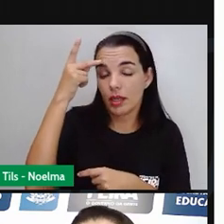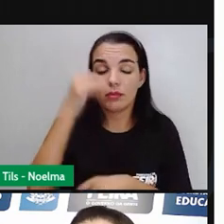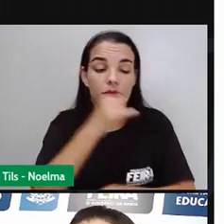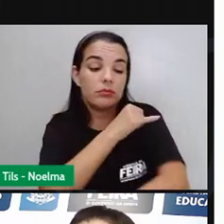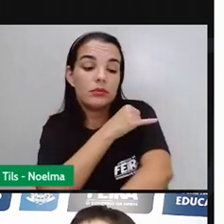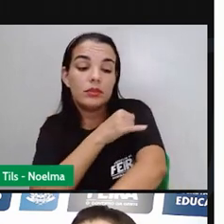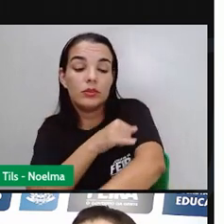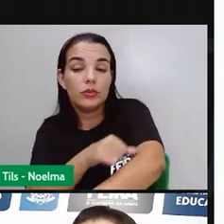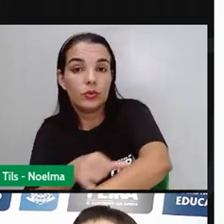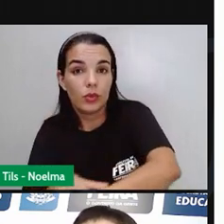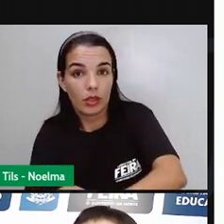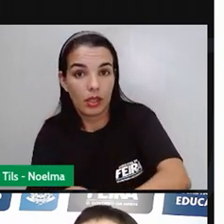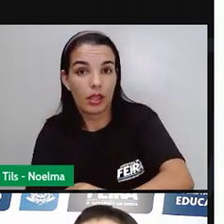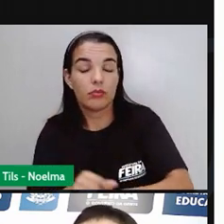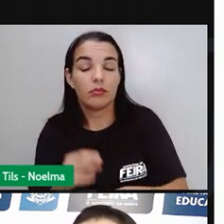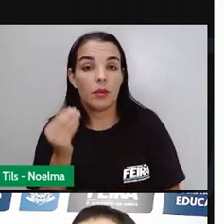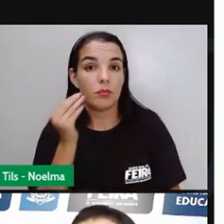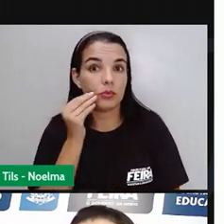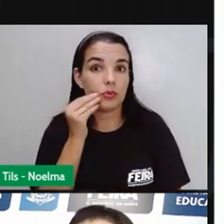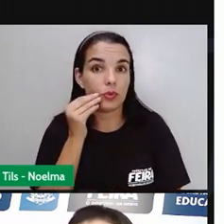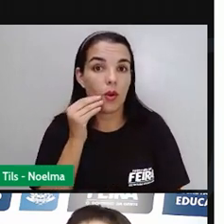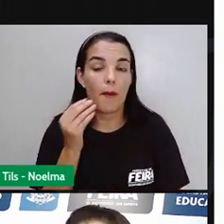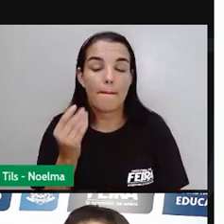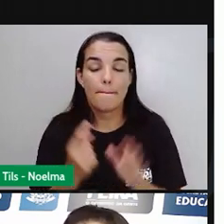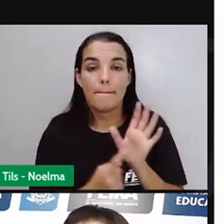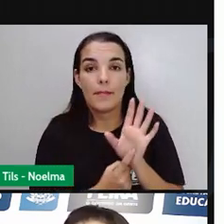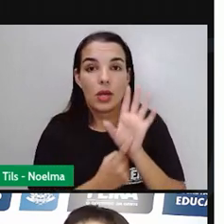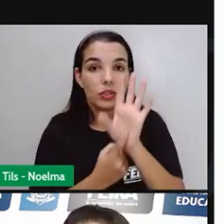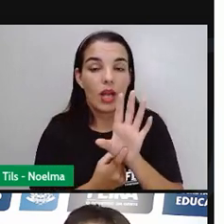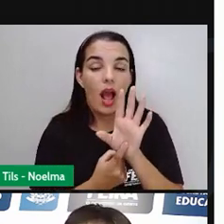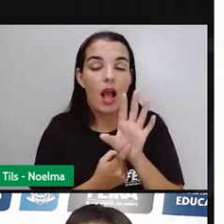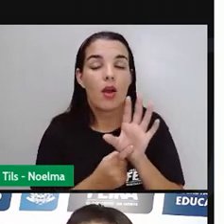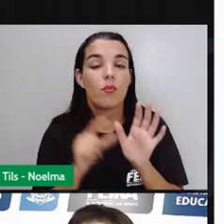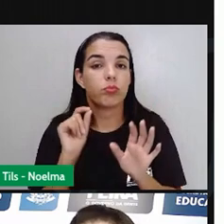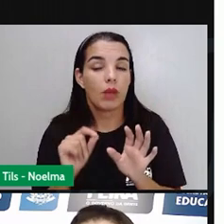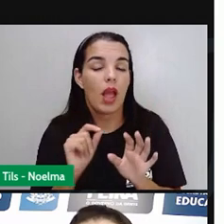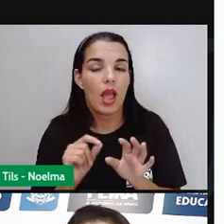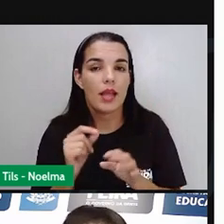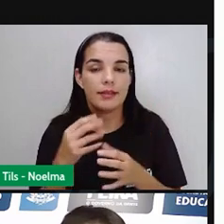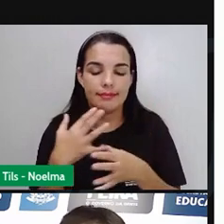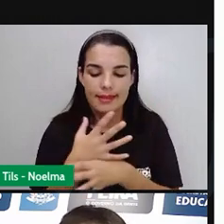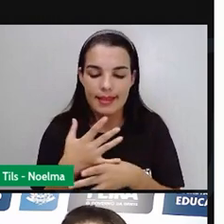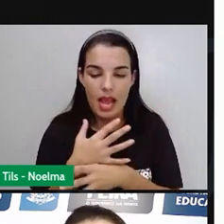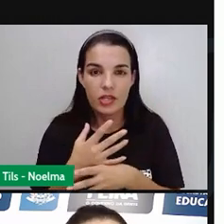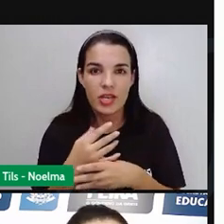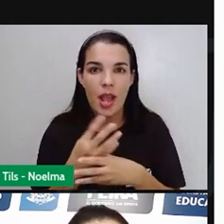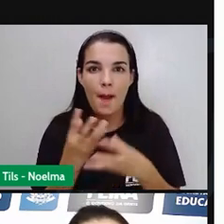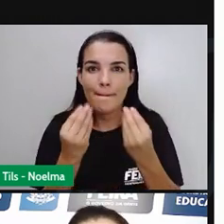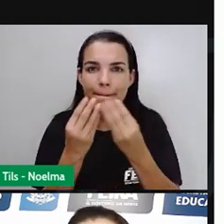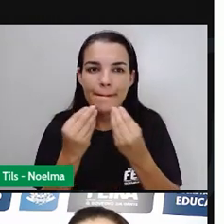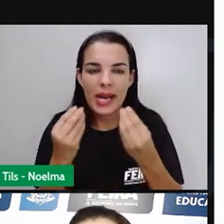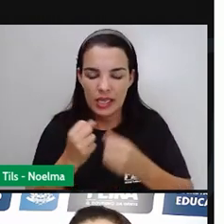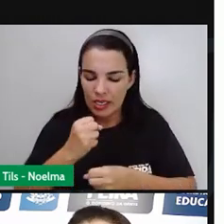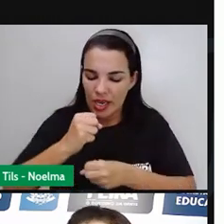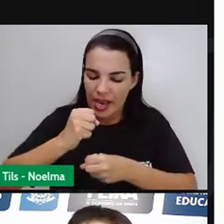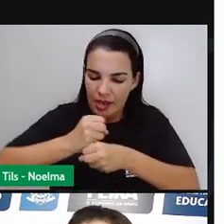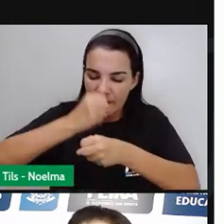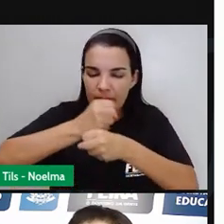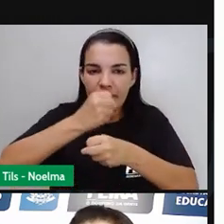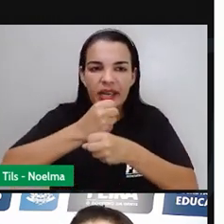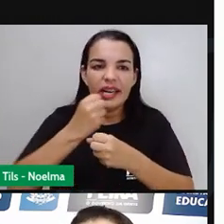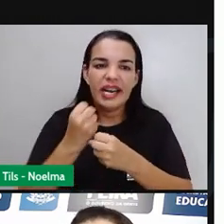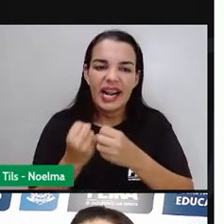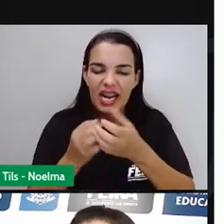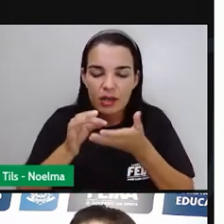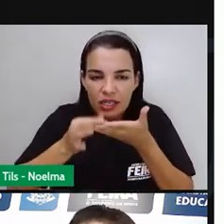Janeiro e São Paulo. E com essa economia que estava se alavancando, crescendo bastante, né? O café